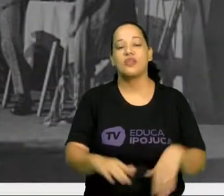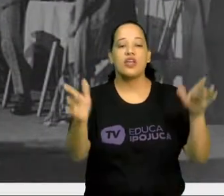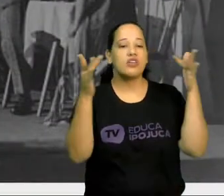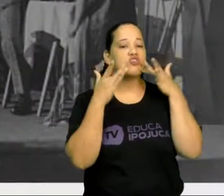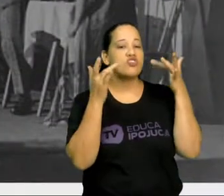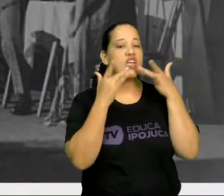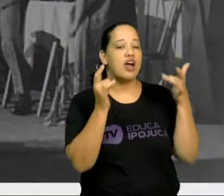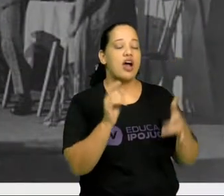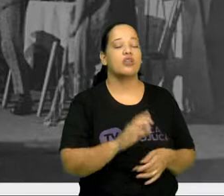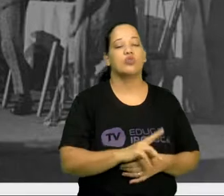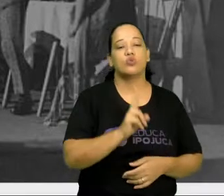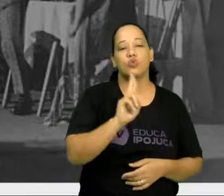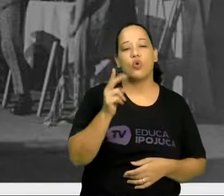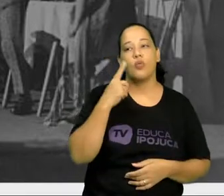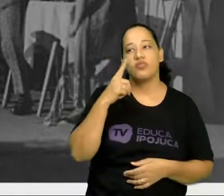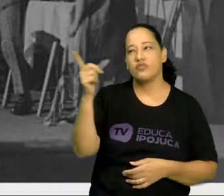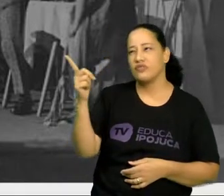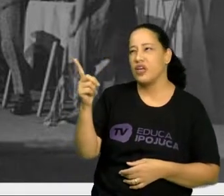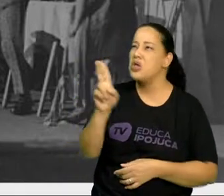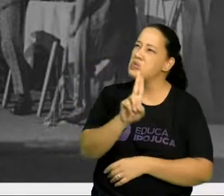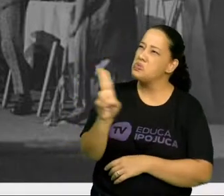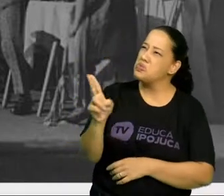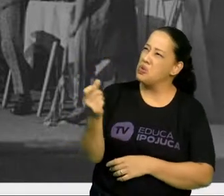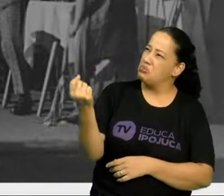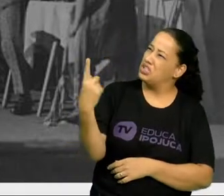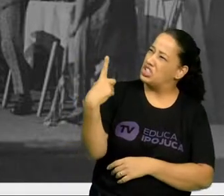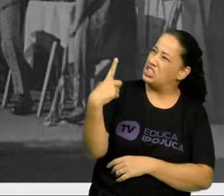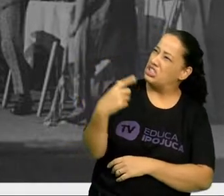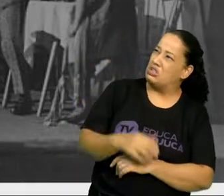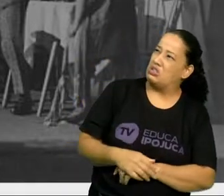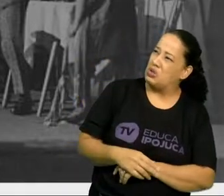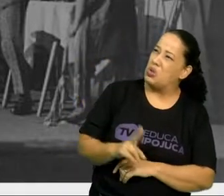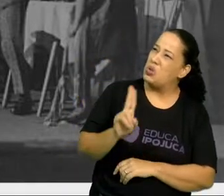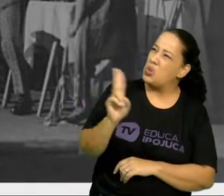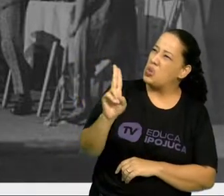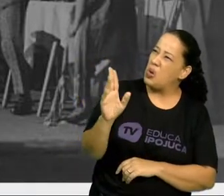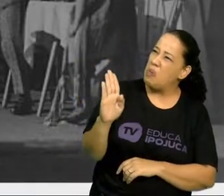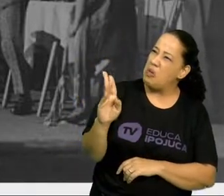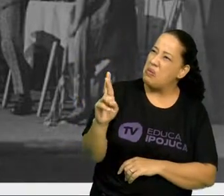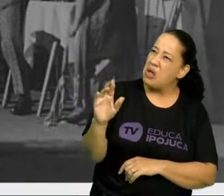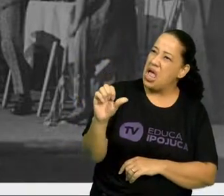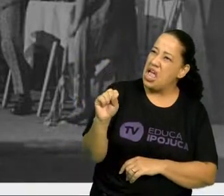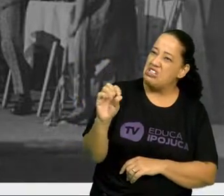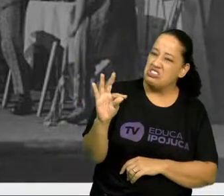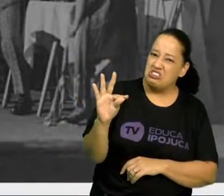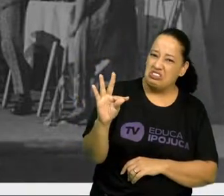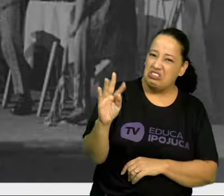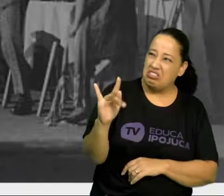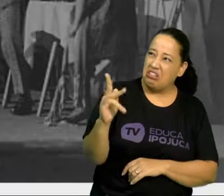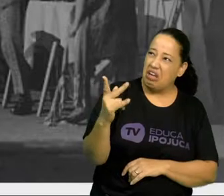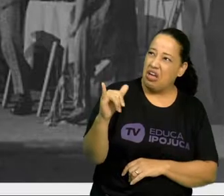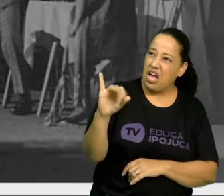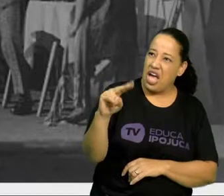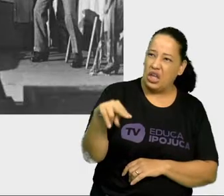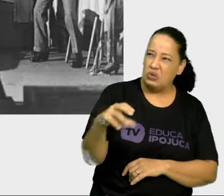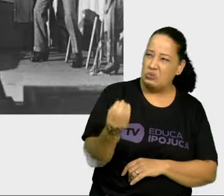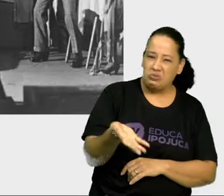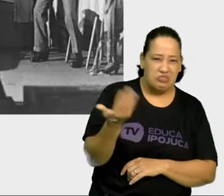Teatro brestiano. Que nome estranho, né? Brestiano. Mas enfim, vamos nessa?